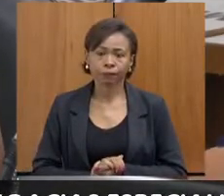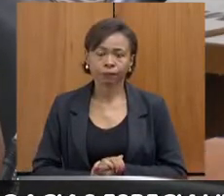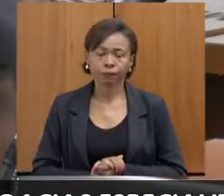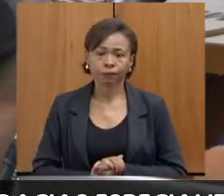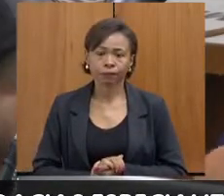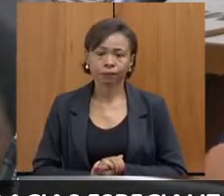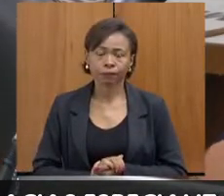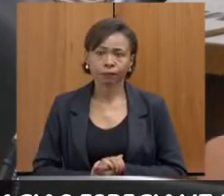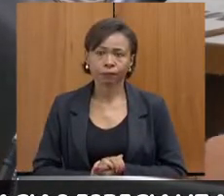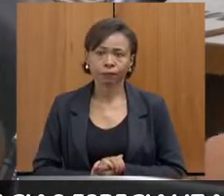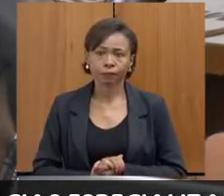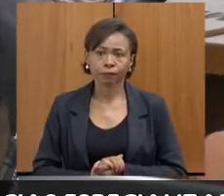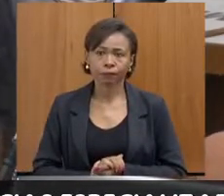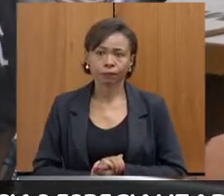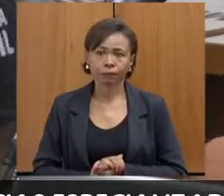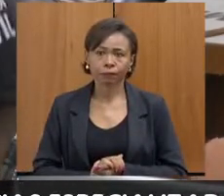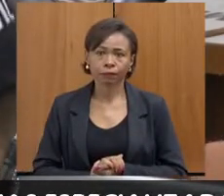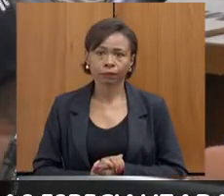falou,